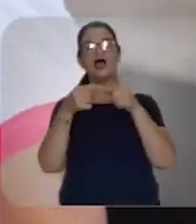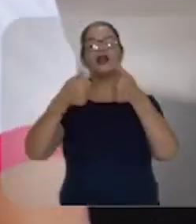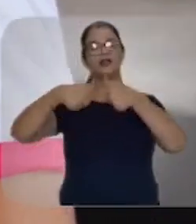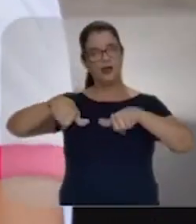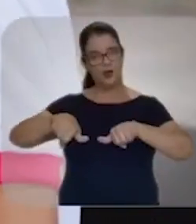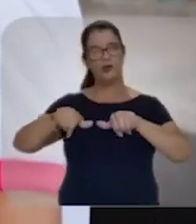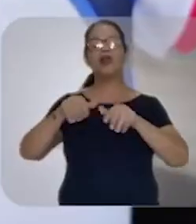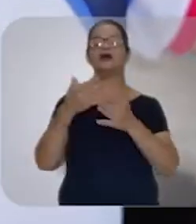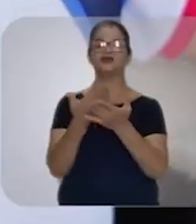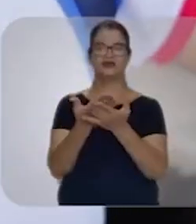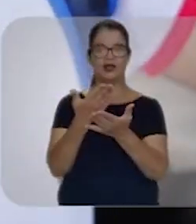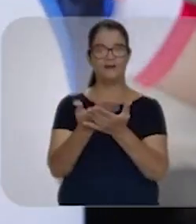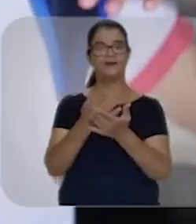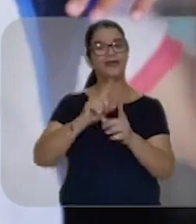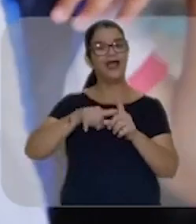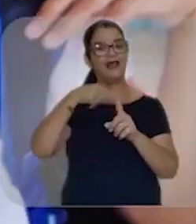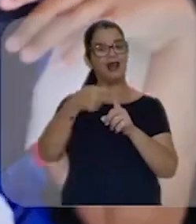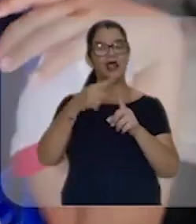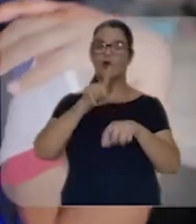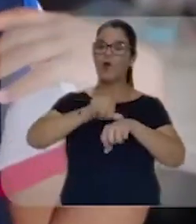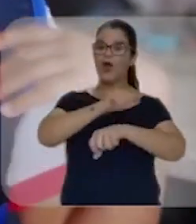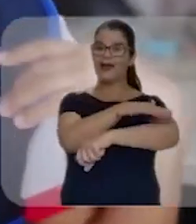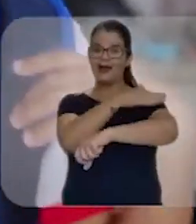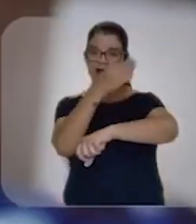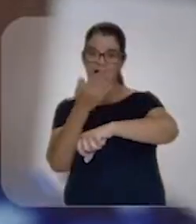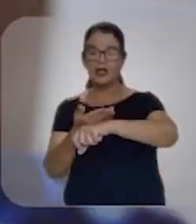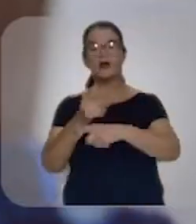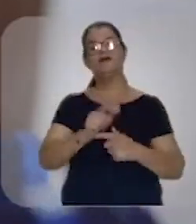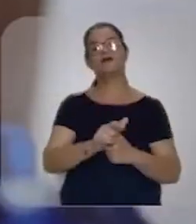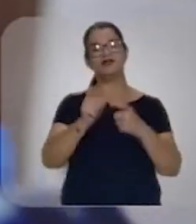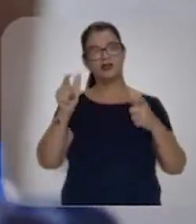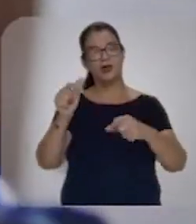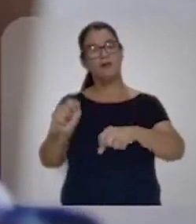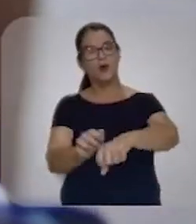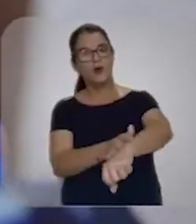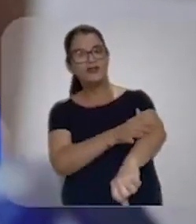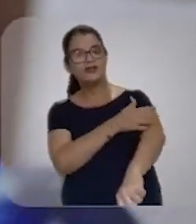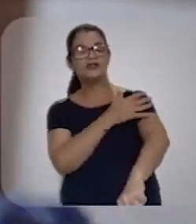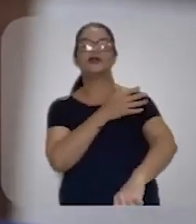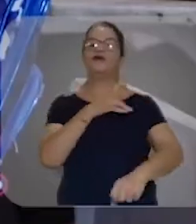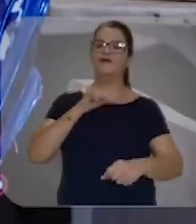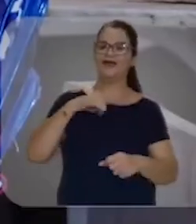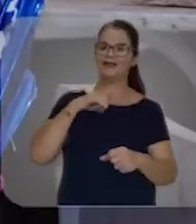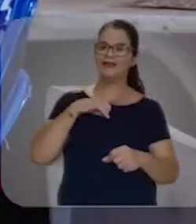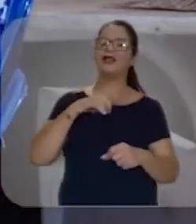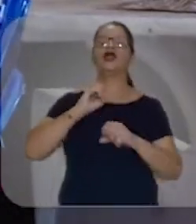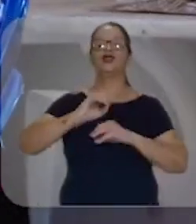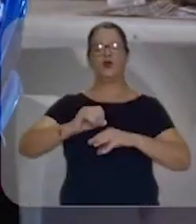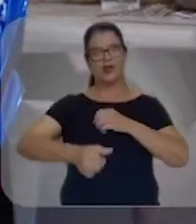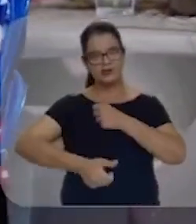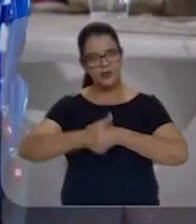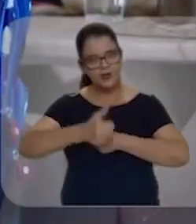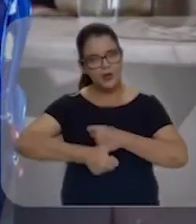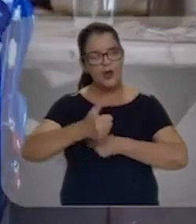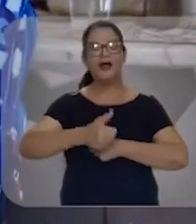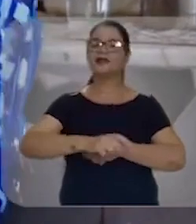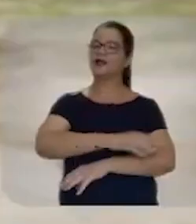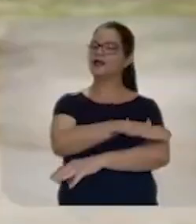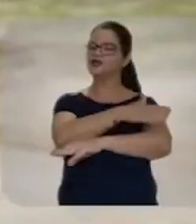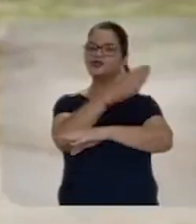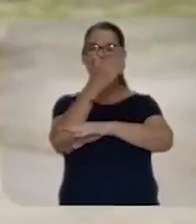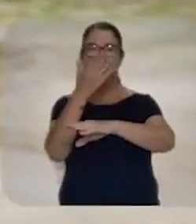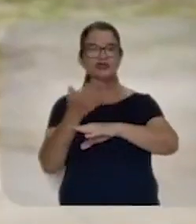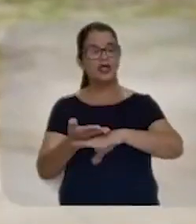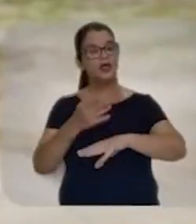aula. Além disso, o horário integral será expandido para o ensino fundamental. Vai ter educação de qualidade o dia